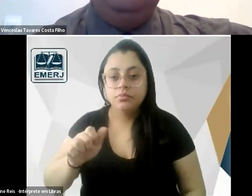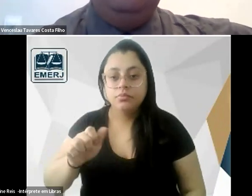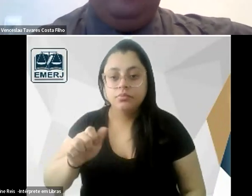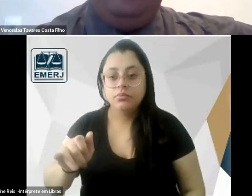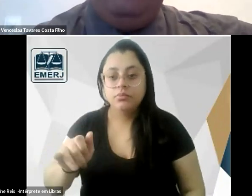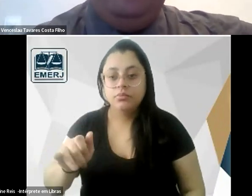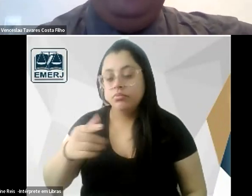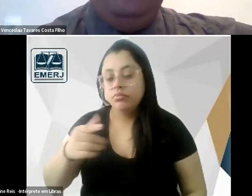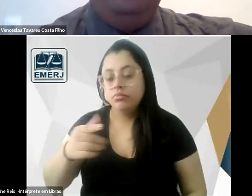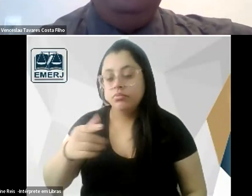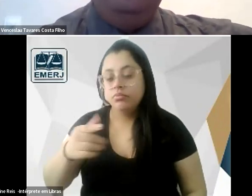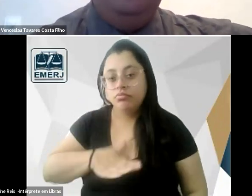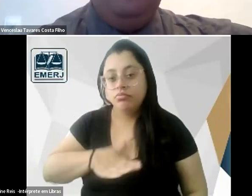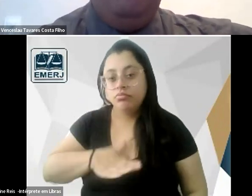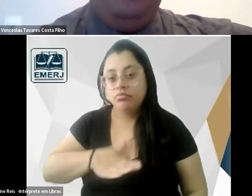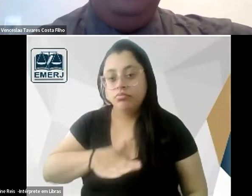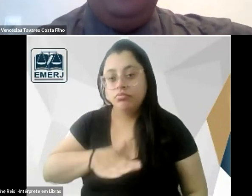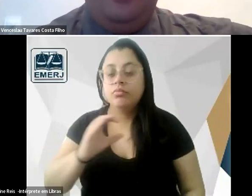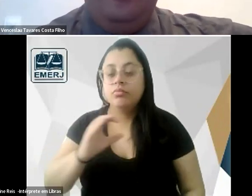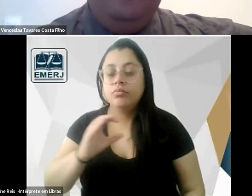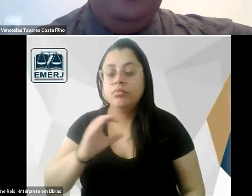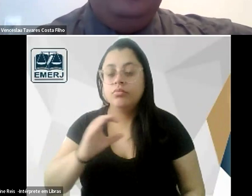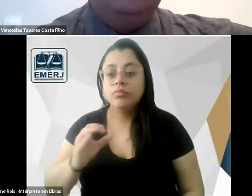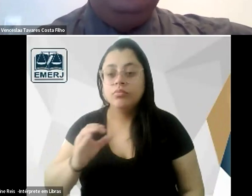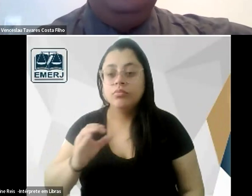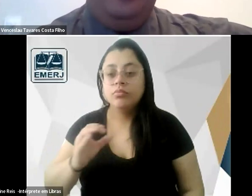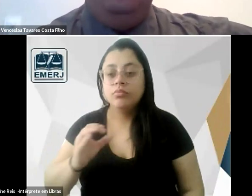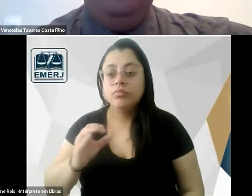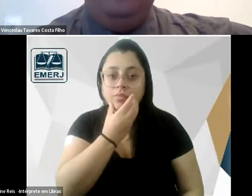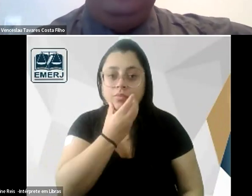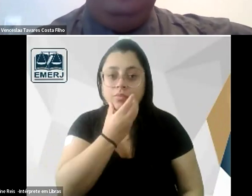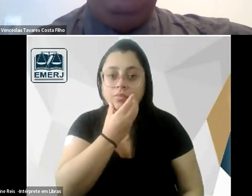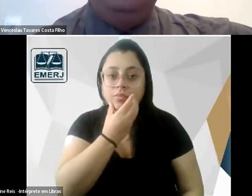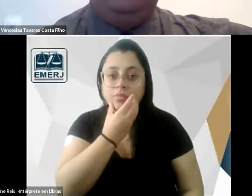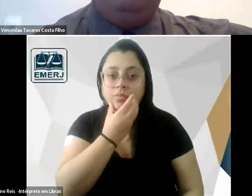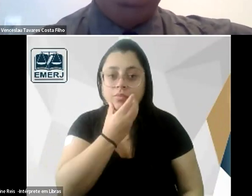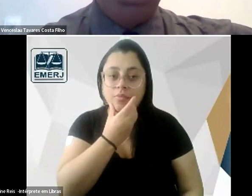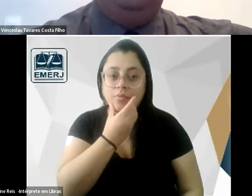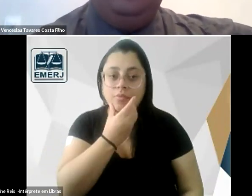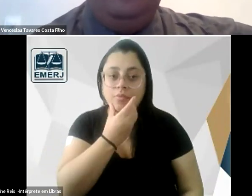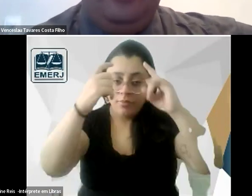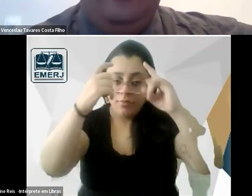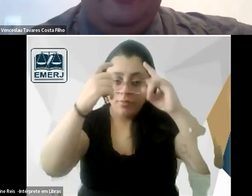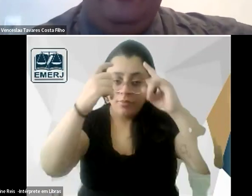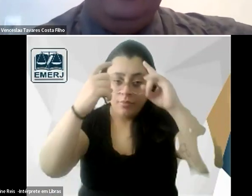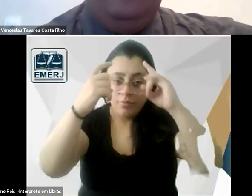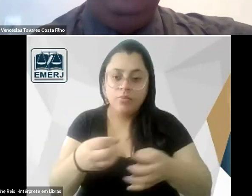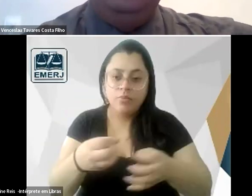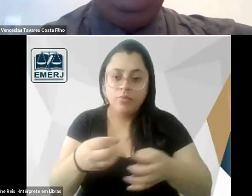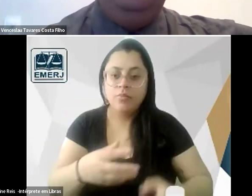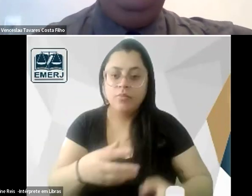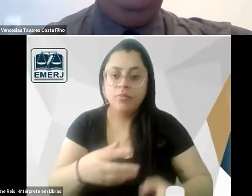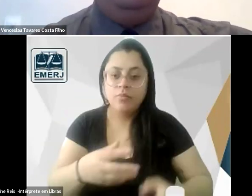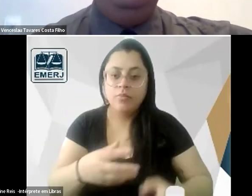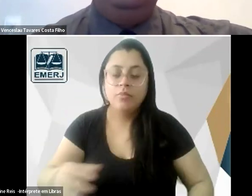teoricamente um partidário das ideias novas Tobias até vai fazer troça com ele vai dizer olha